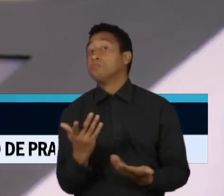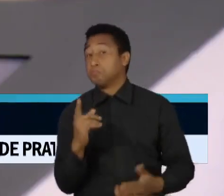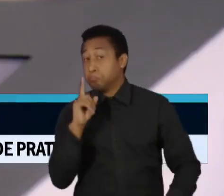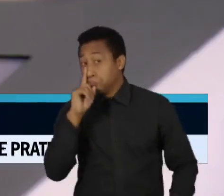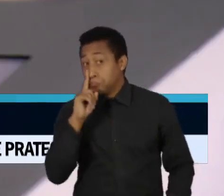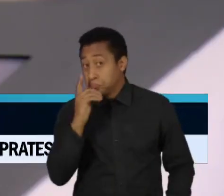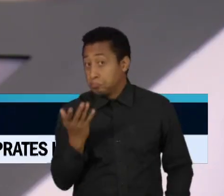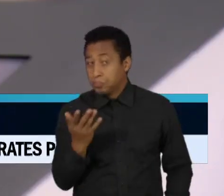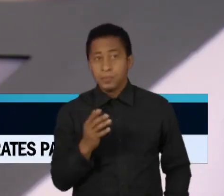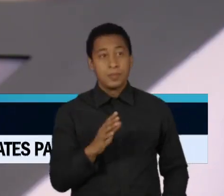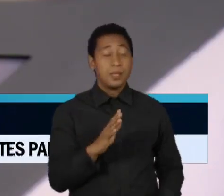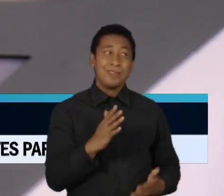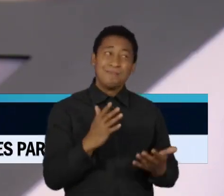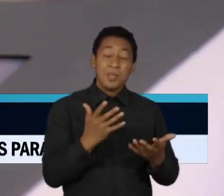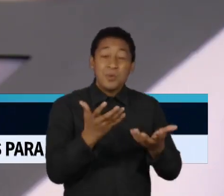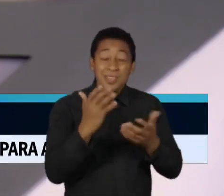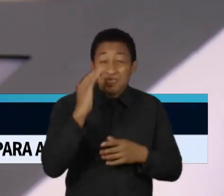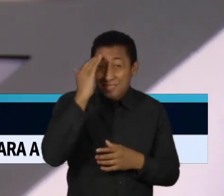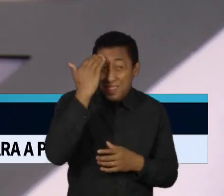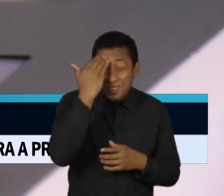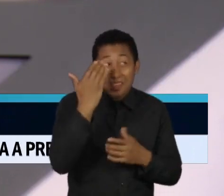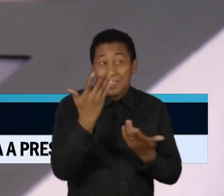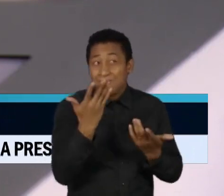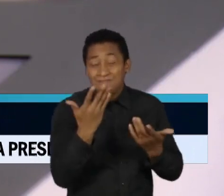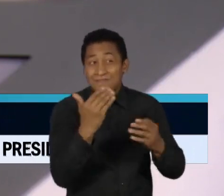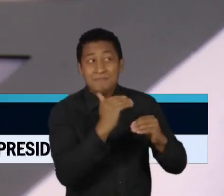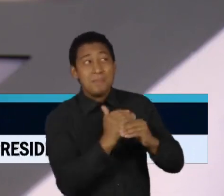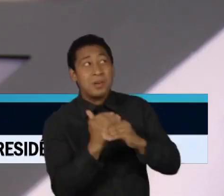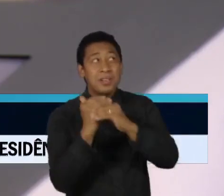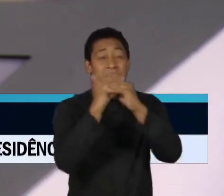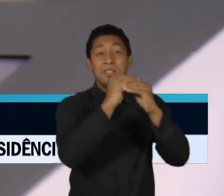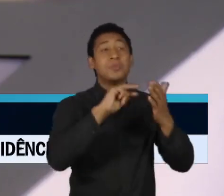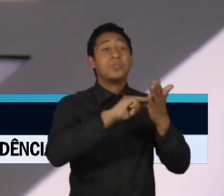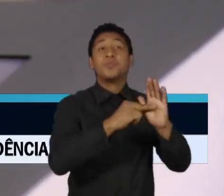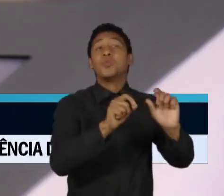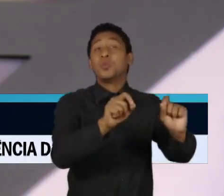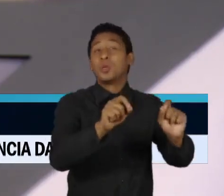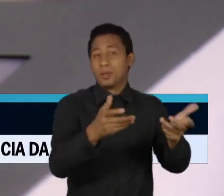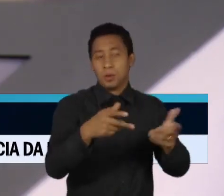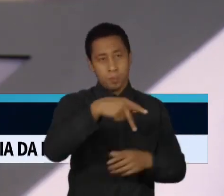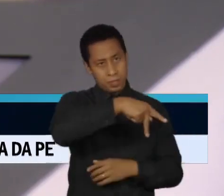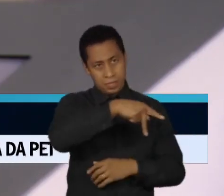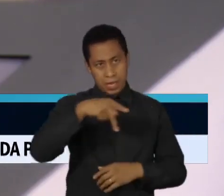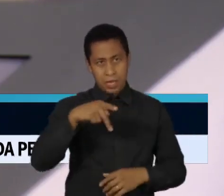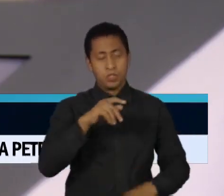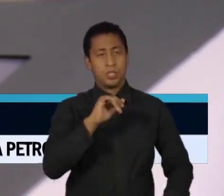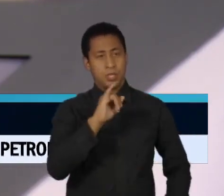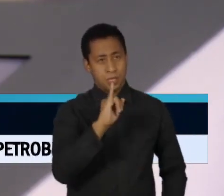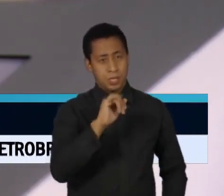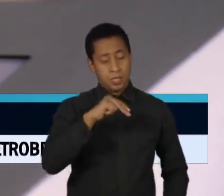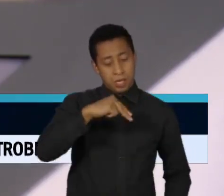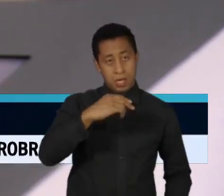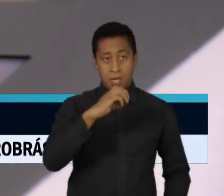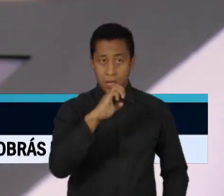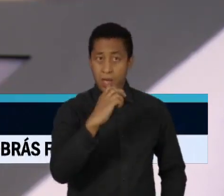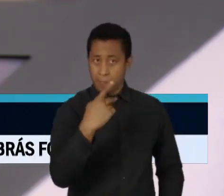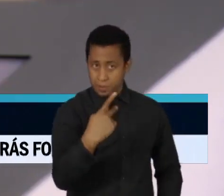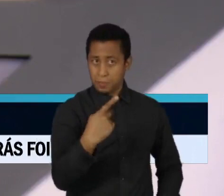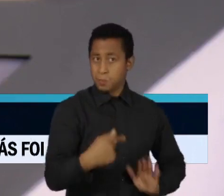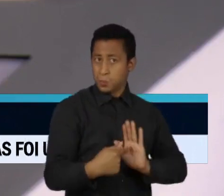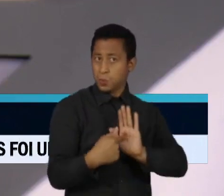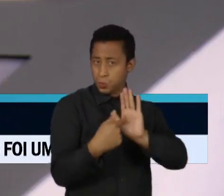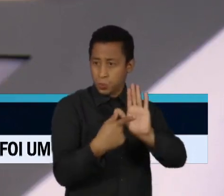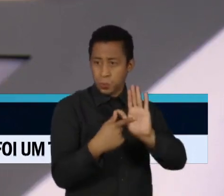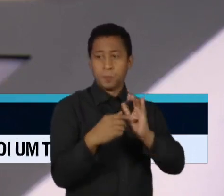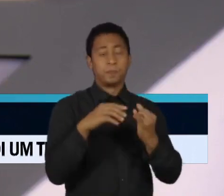quer dizer com padronização, né? Quem falou ali foi o presidente do Inep. Você pode ter, assim, padronização significa você indicar